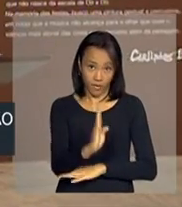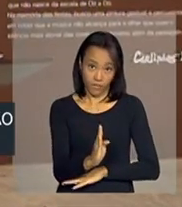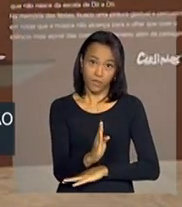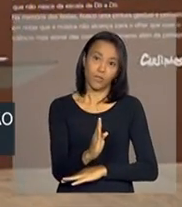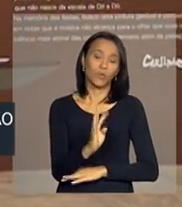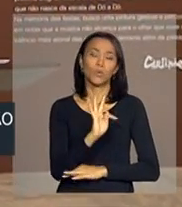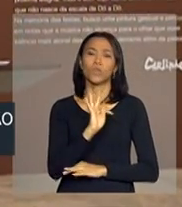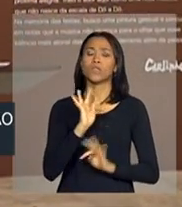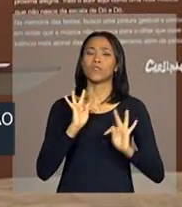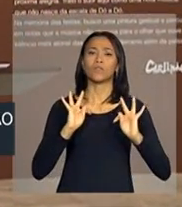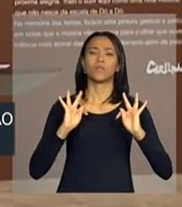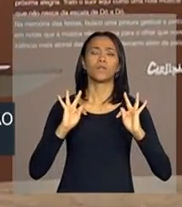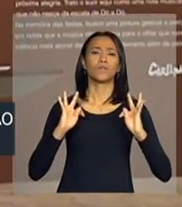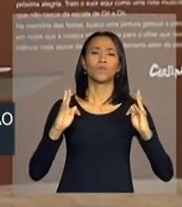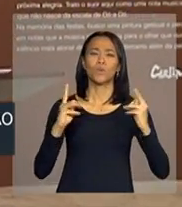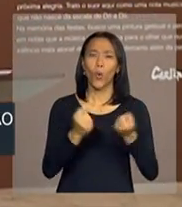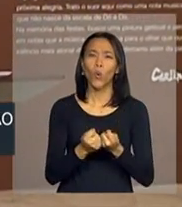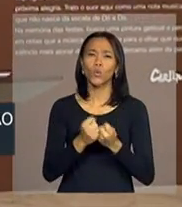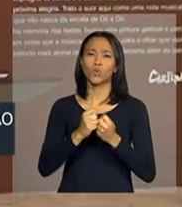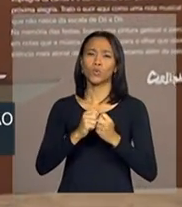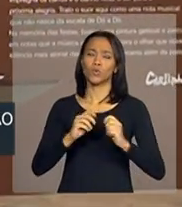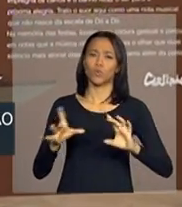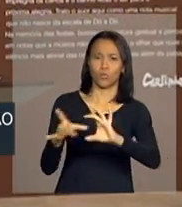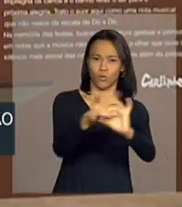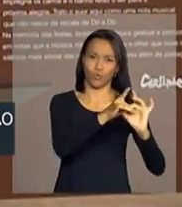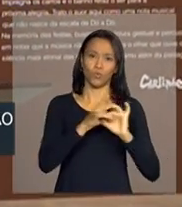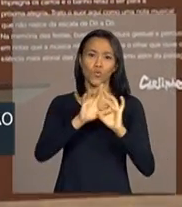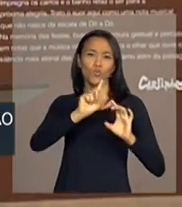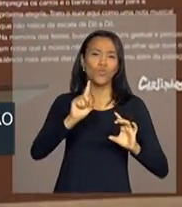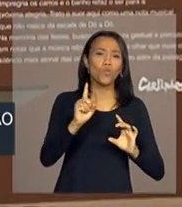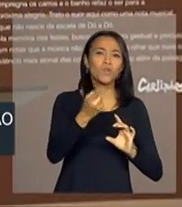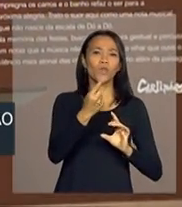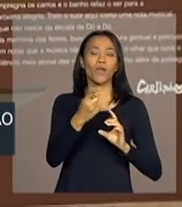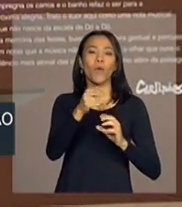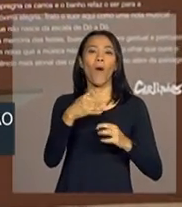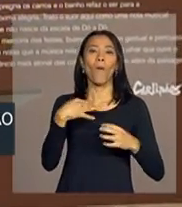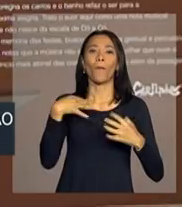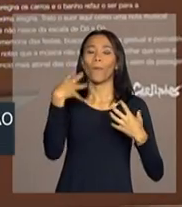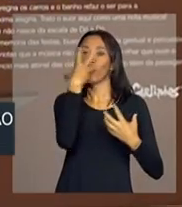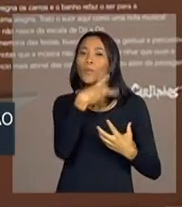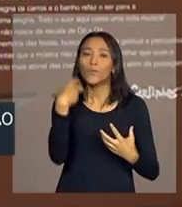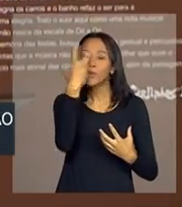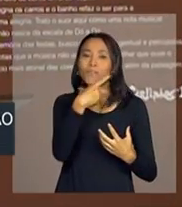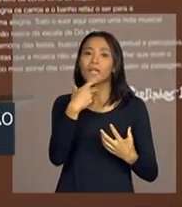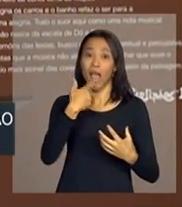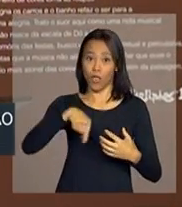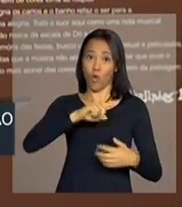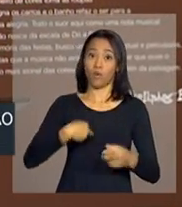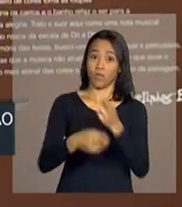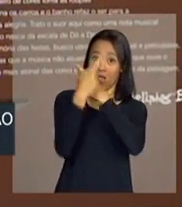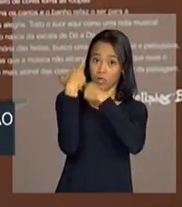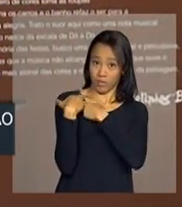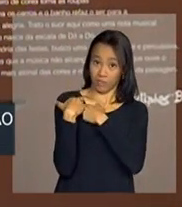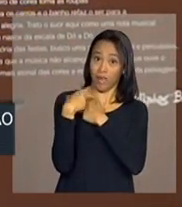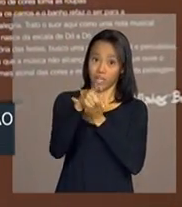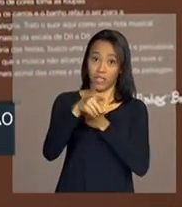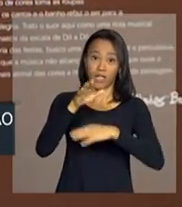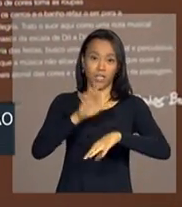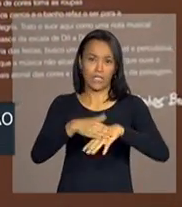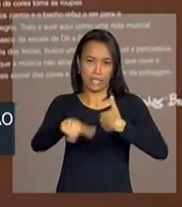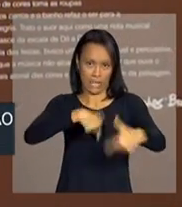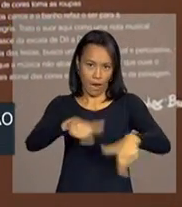todos juntos num só ritmo, era da nossa responsabilidade, enquanto percussionistas,